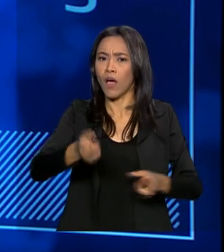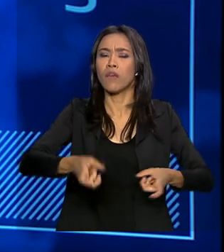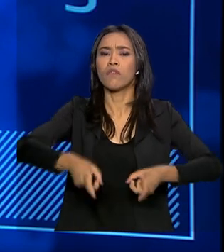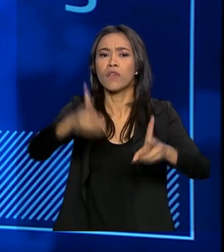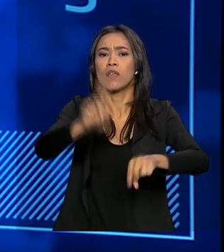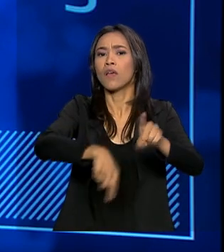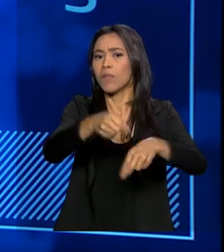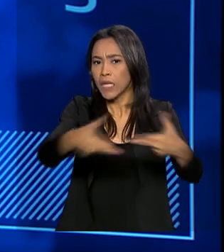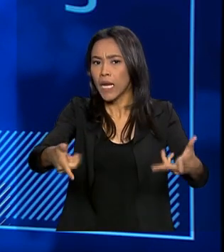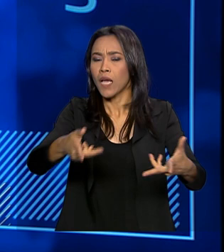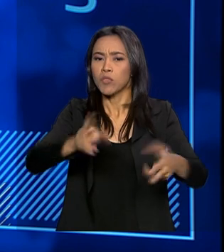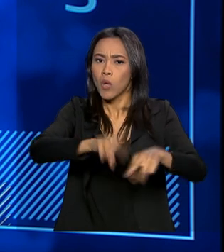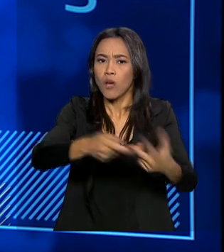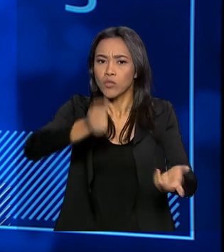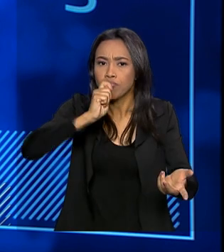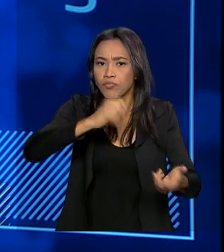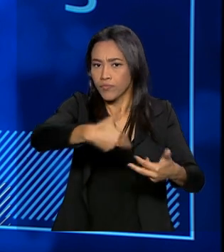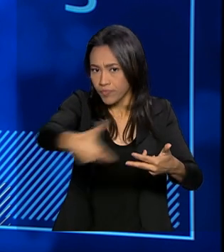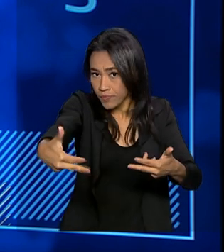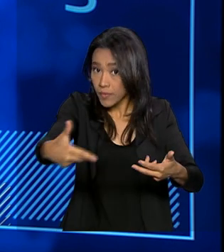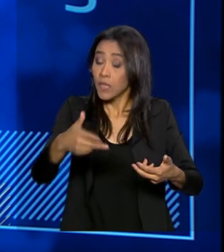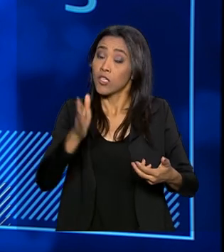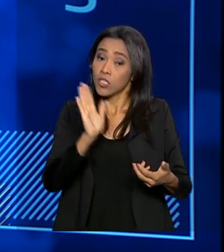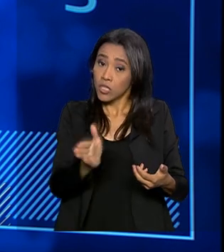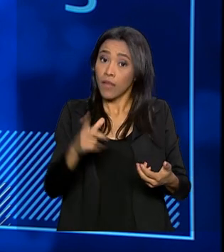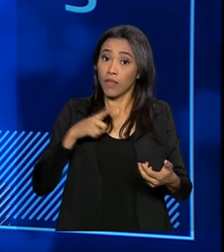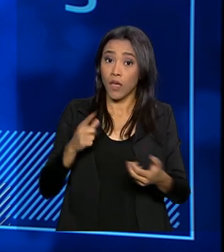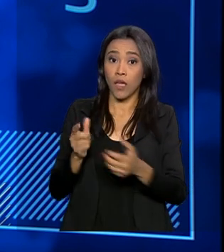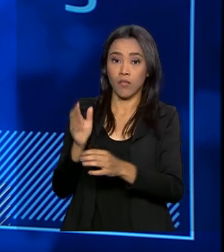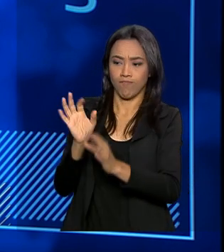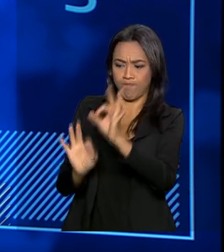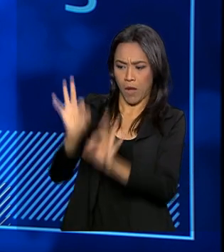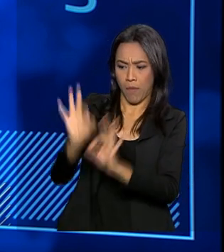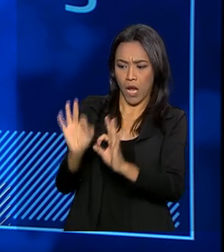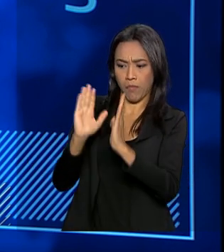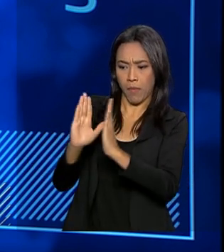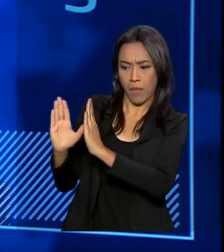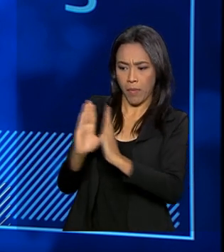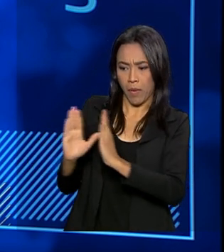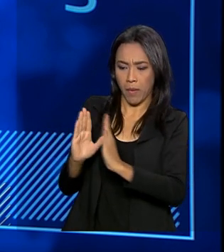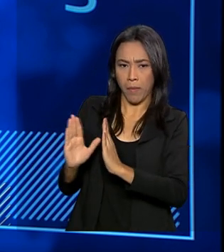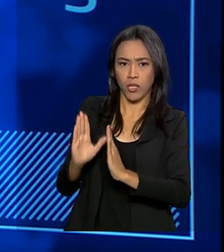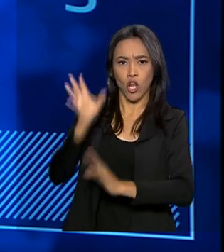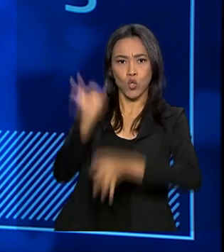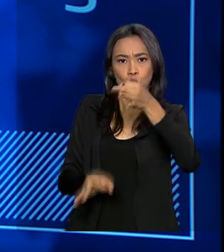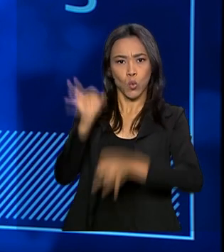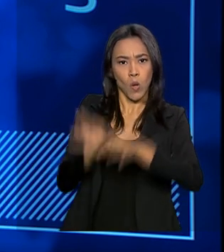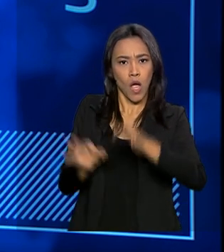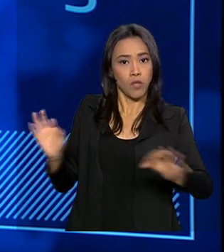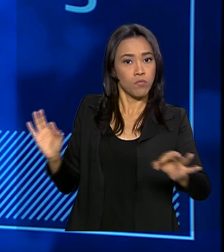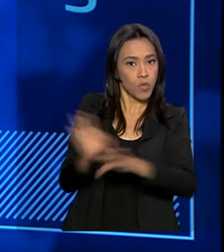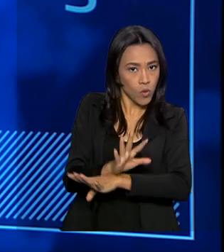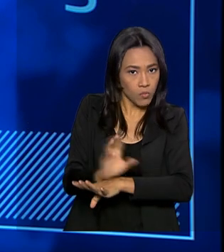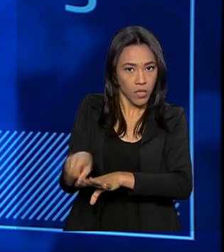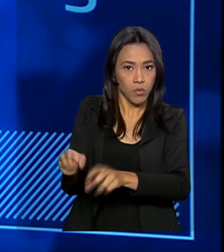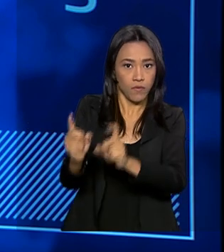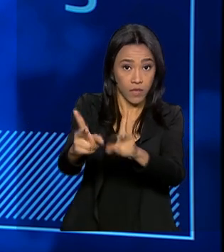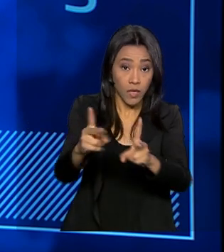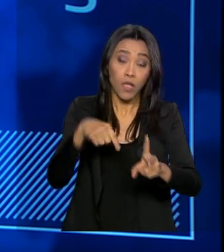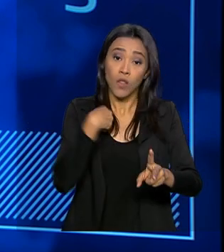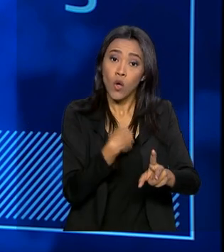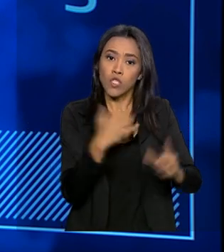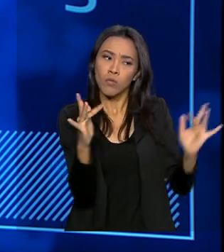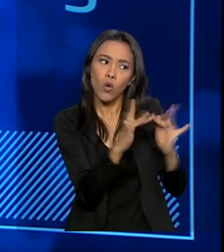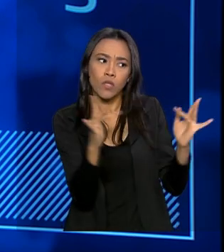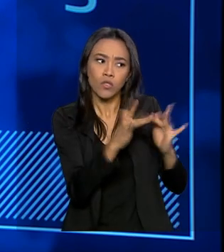Brasil todo. Além da alienação dos bens que já estão no estoque, que estão com trânsito julgado, nós estamos trabalhando com os juízes